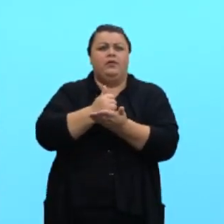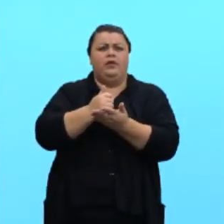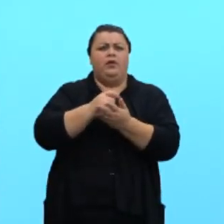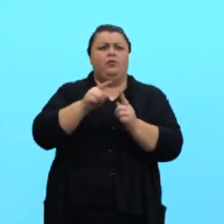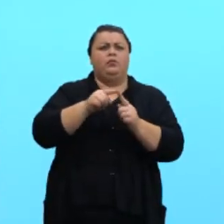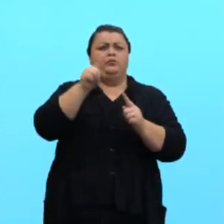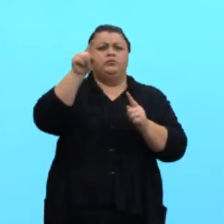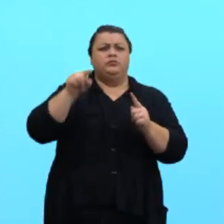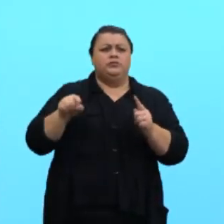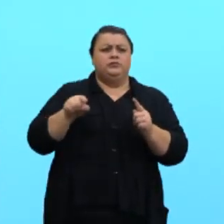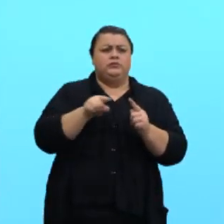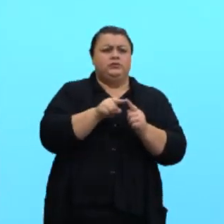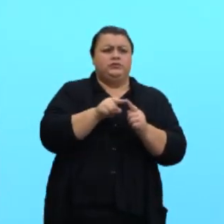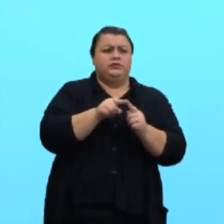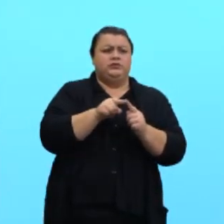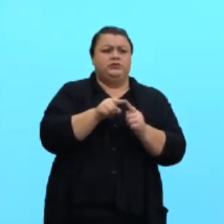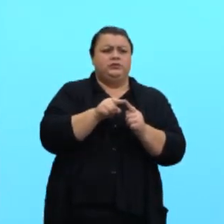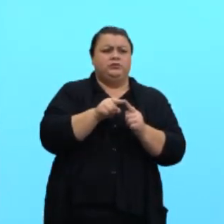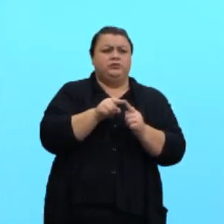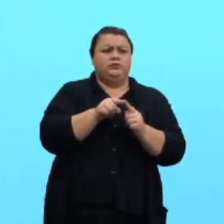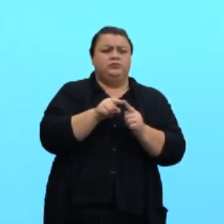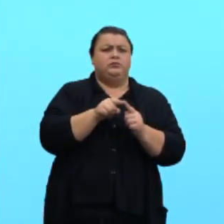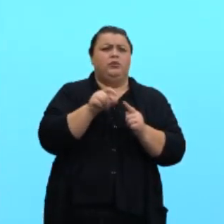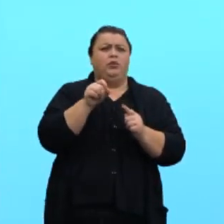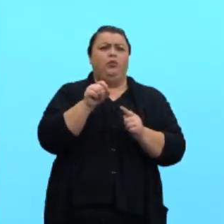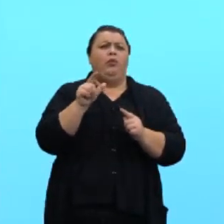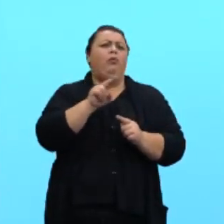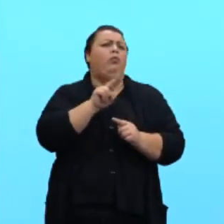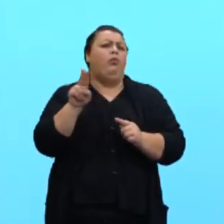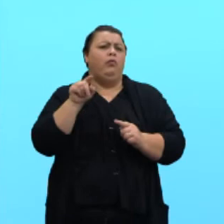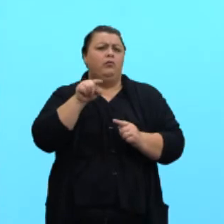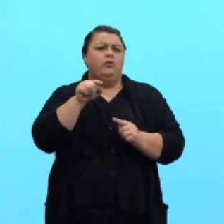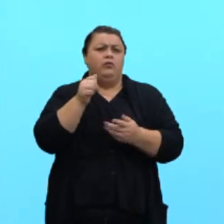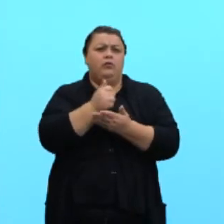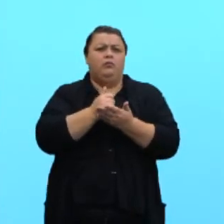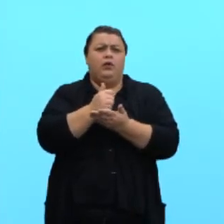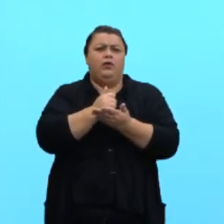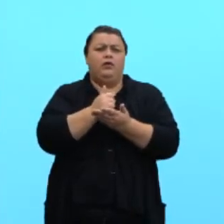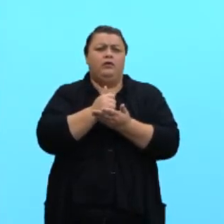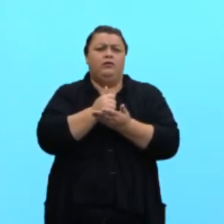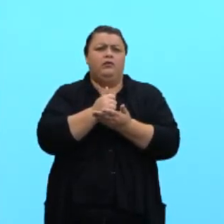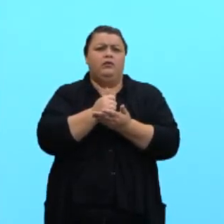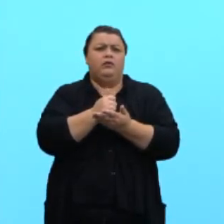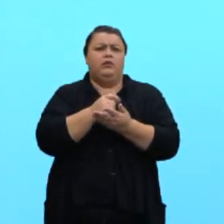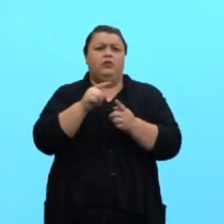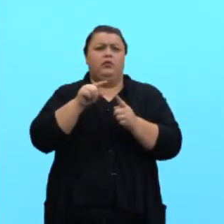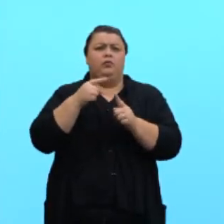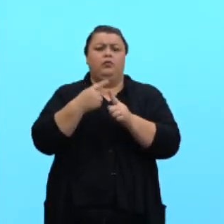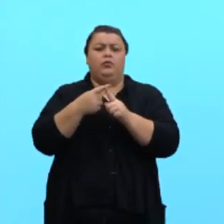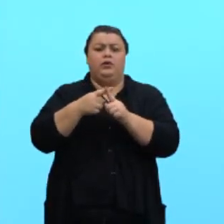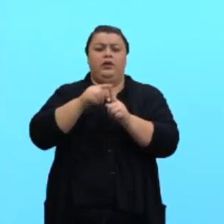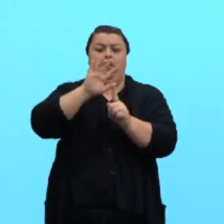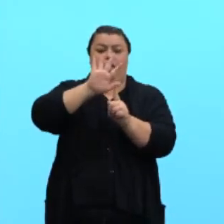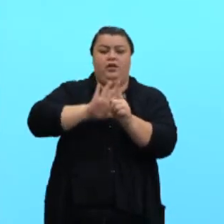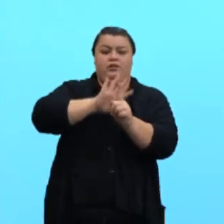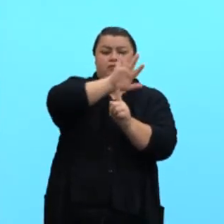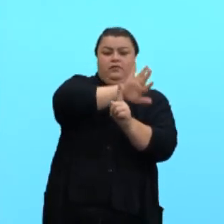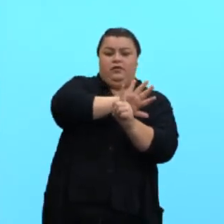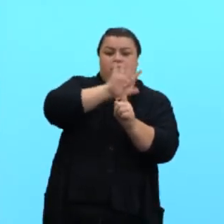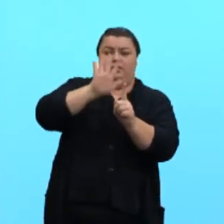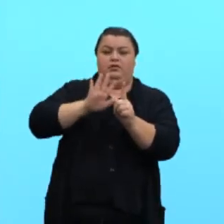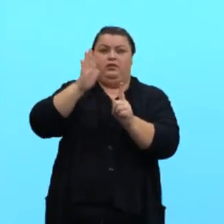Então, quem é que vai me dar o nome do prisma? A sua base? Por quê? Porque as suas faces laterais são retangulares.